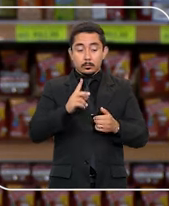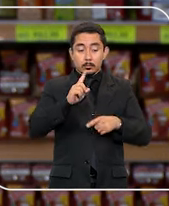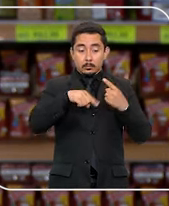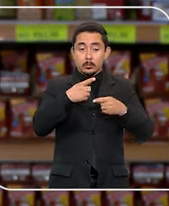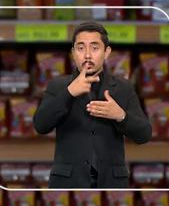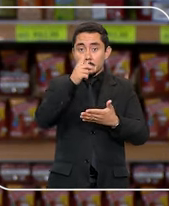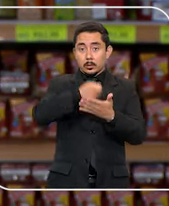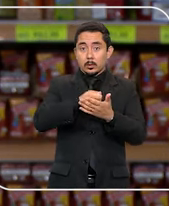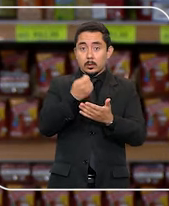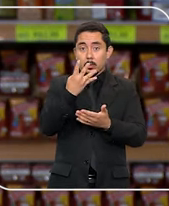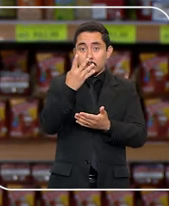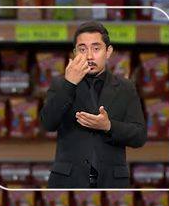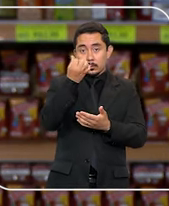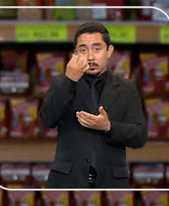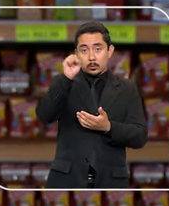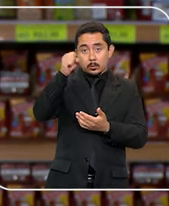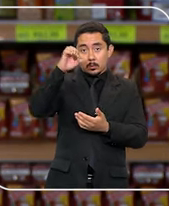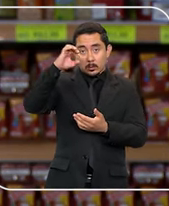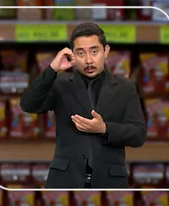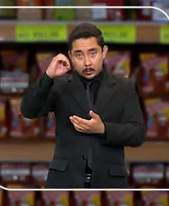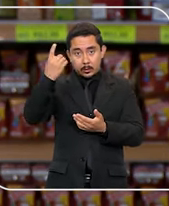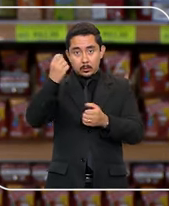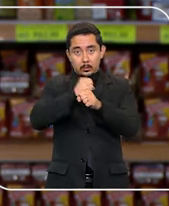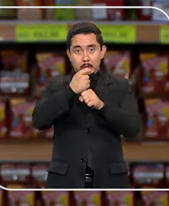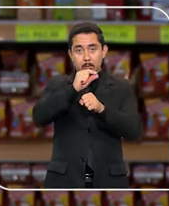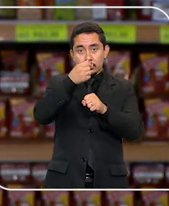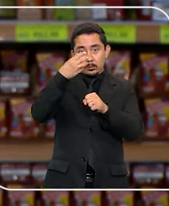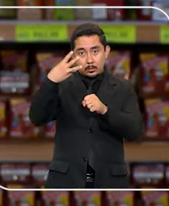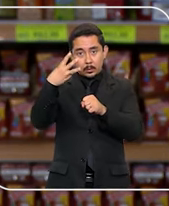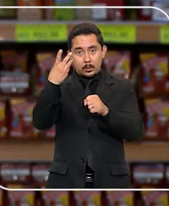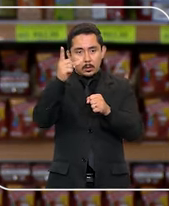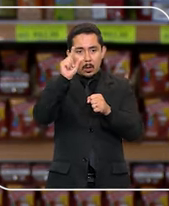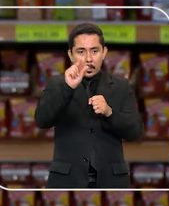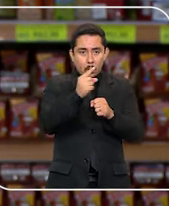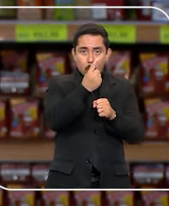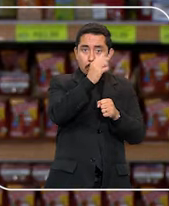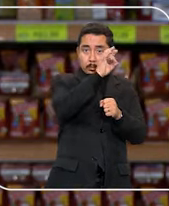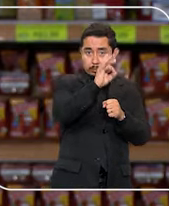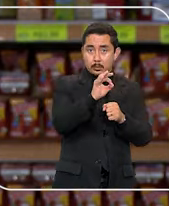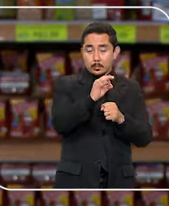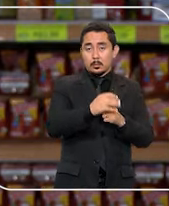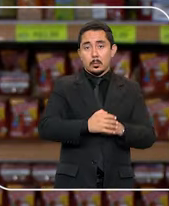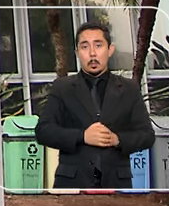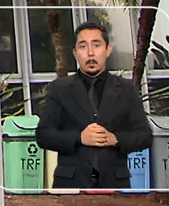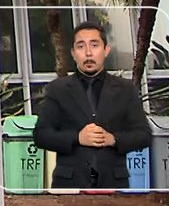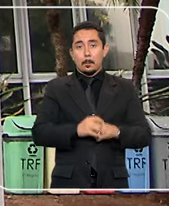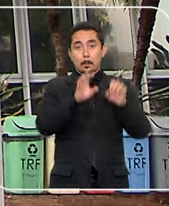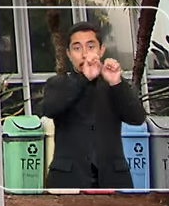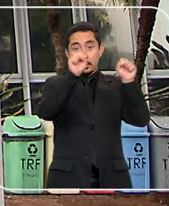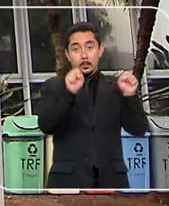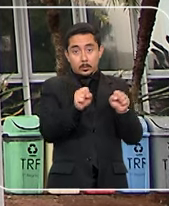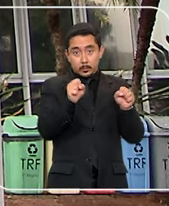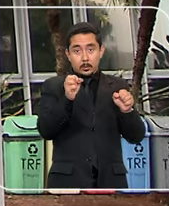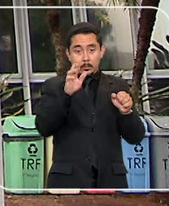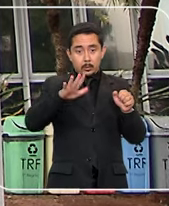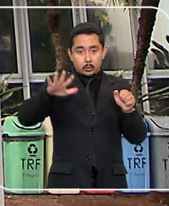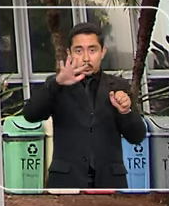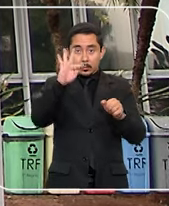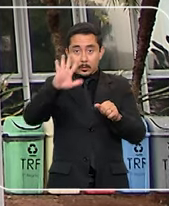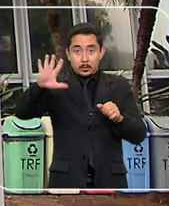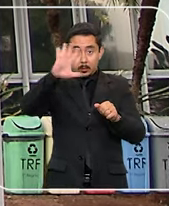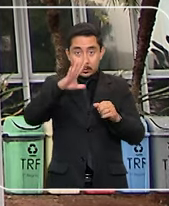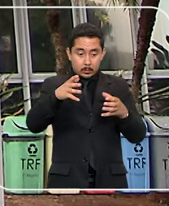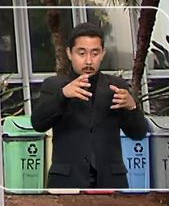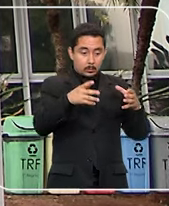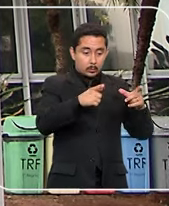4.680 de 2003 substituiu o original e reduziu esse limite para 1%. O Tribunal Regional Federal da Primeira